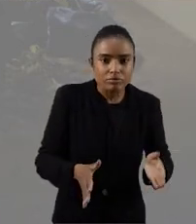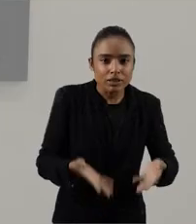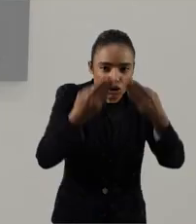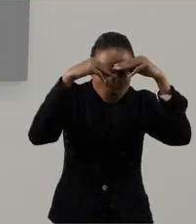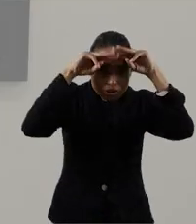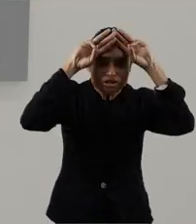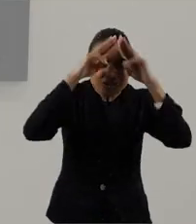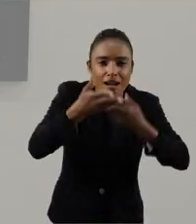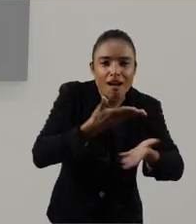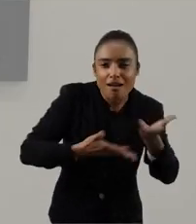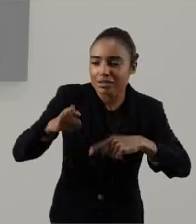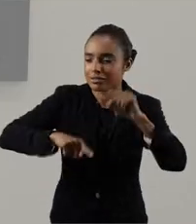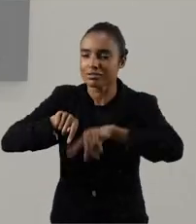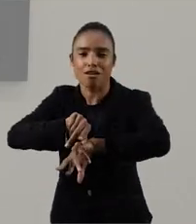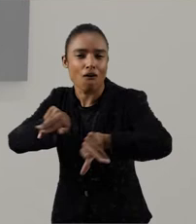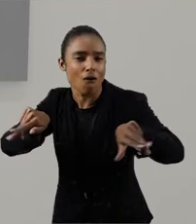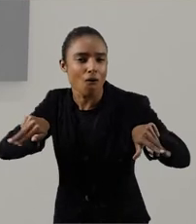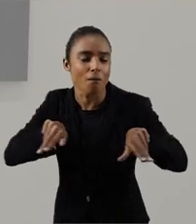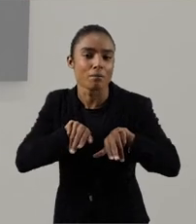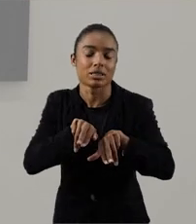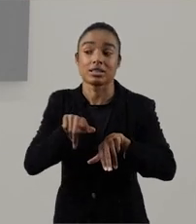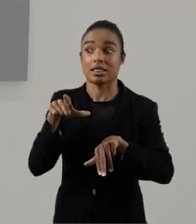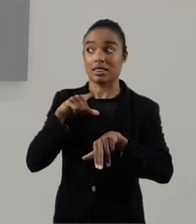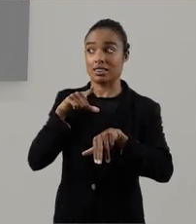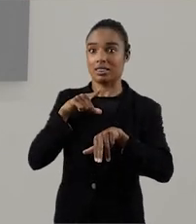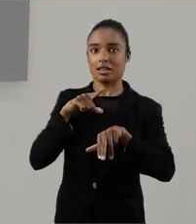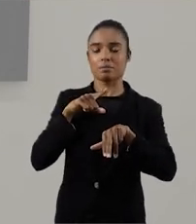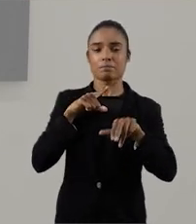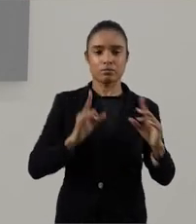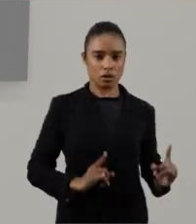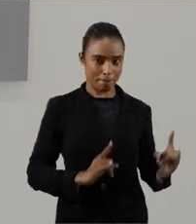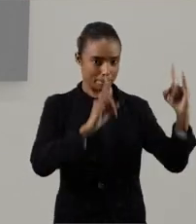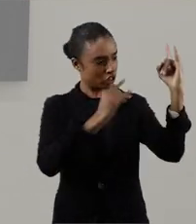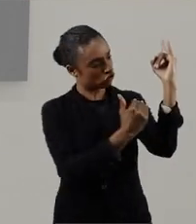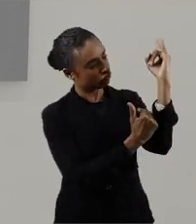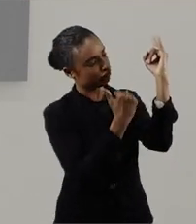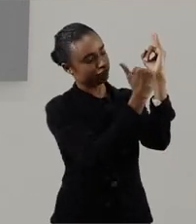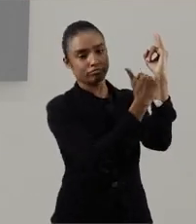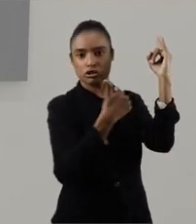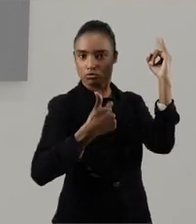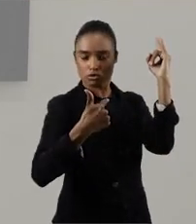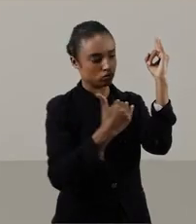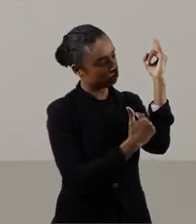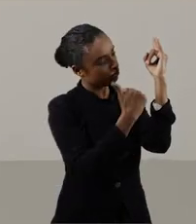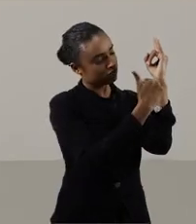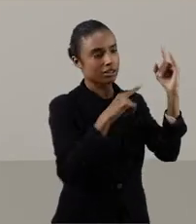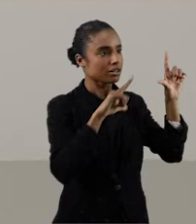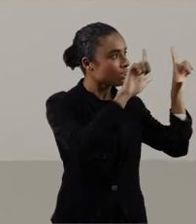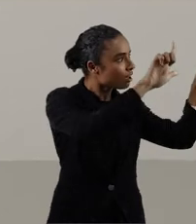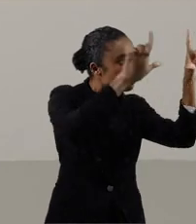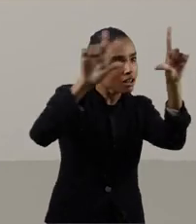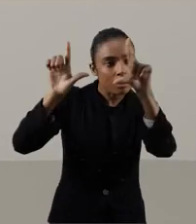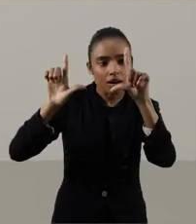segredo. Então, gente tem trabalhos como, por exemplo, White Ethnography, que está no segundo andar, onde o artista traz